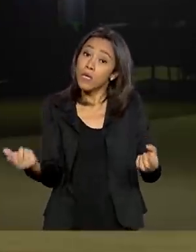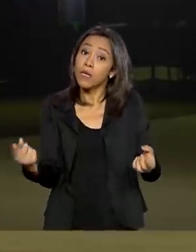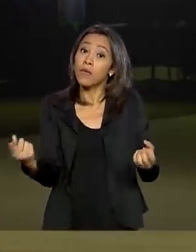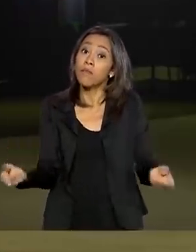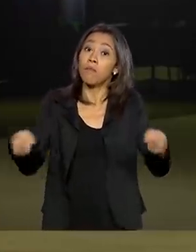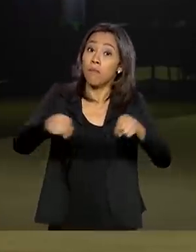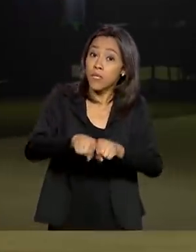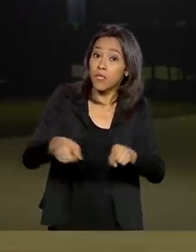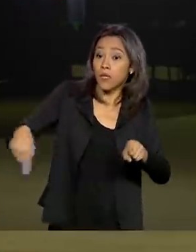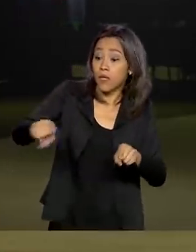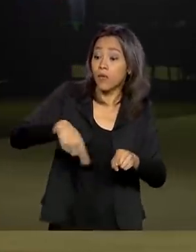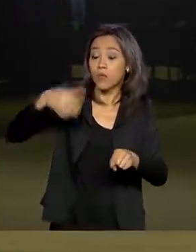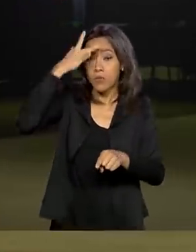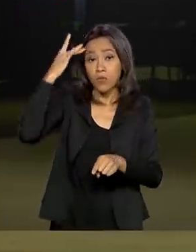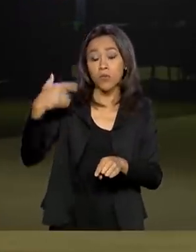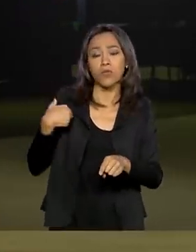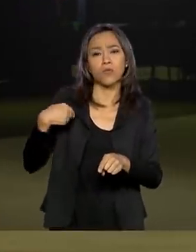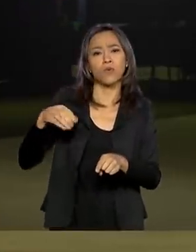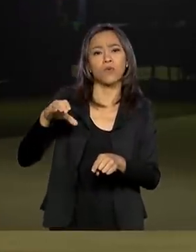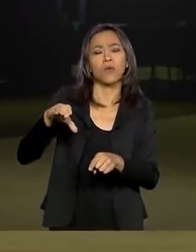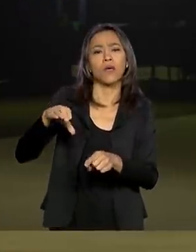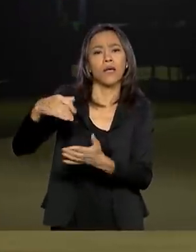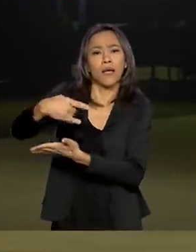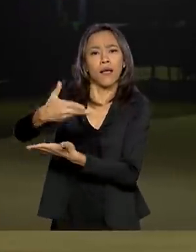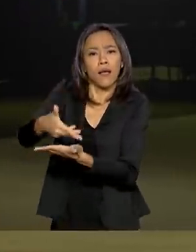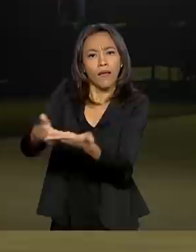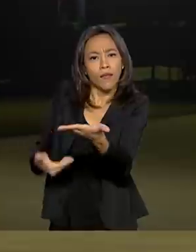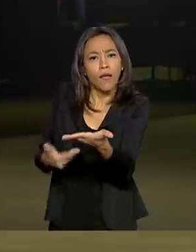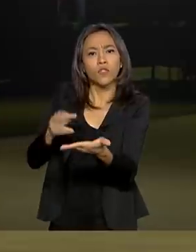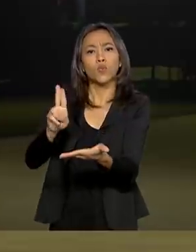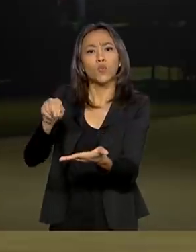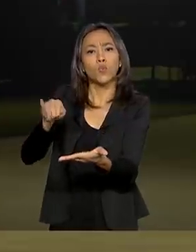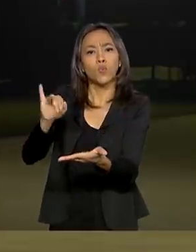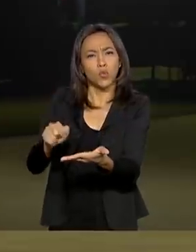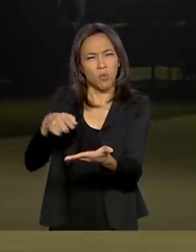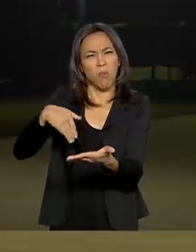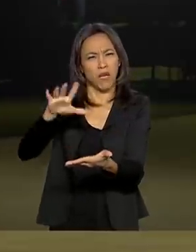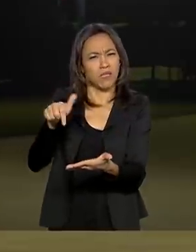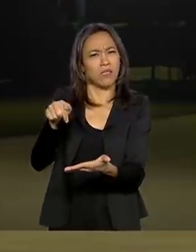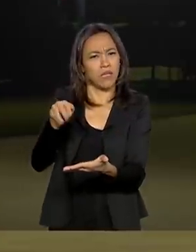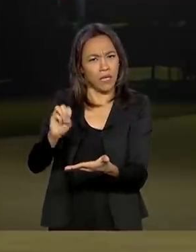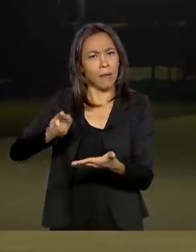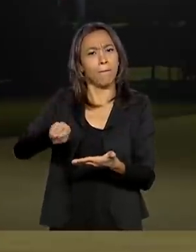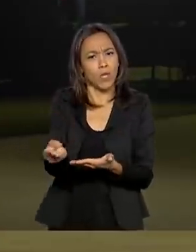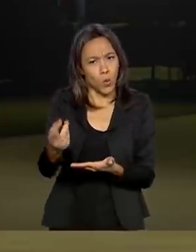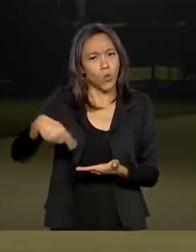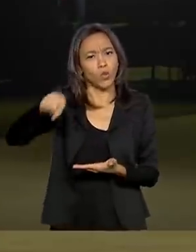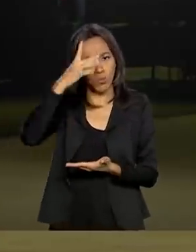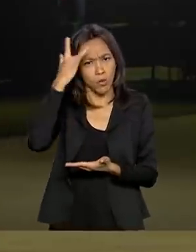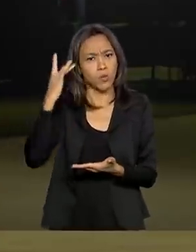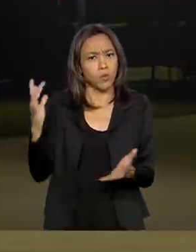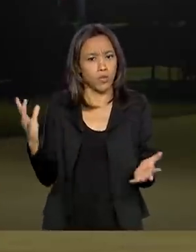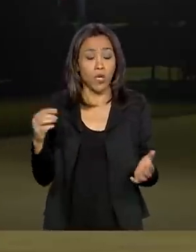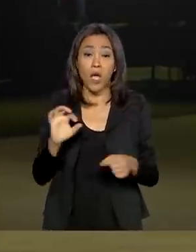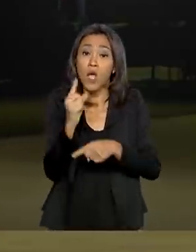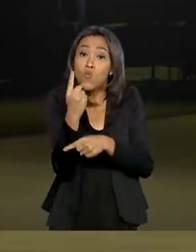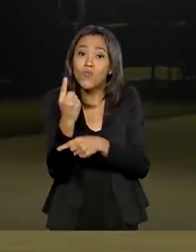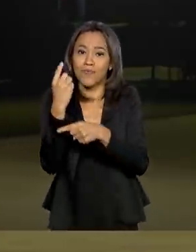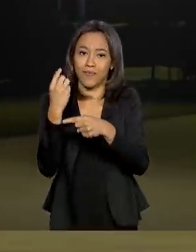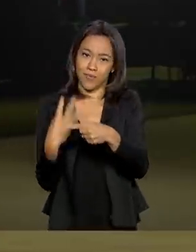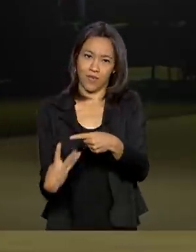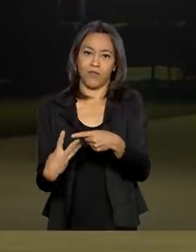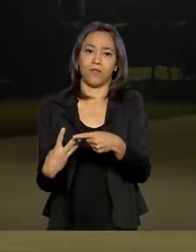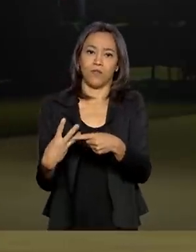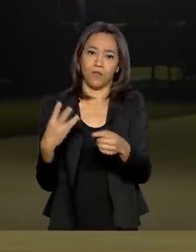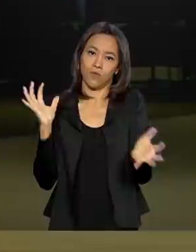Único e do Bolsa Família, nós devemos atingir bem mais de 70 milhões de brasileiros. Então, nós estamos falando aqui de um terço da população